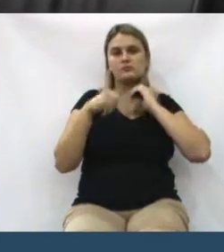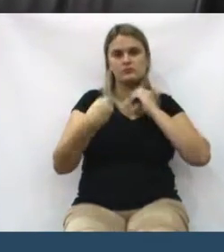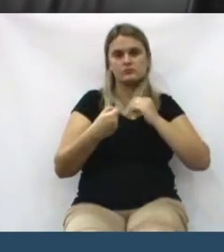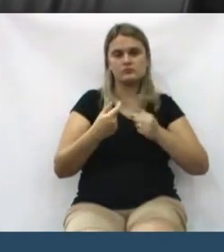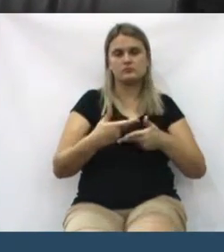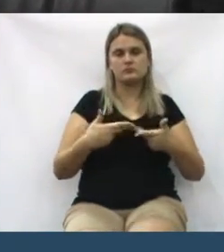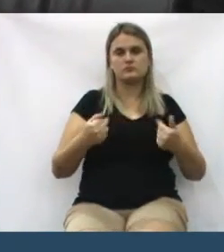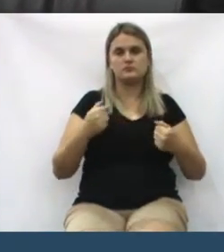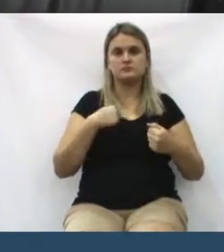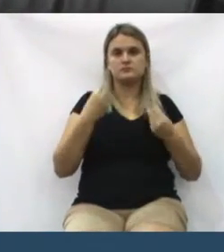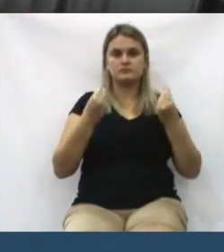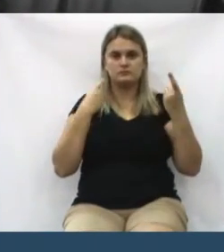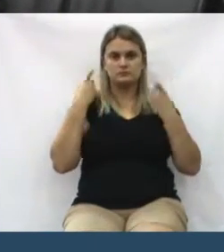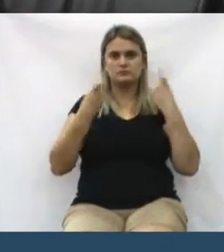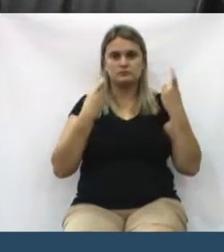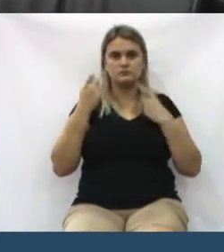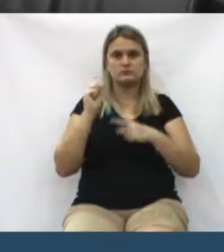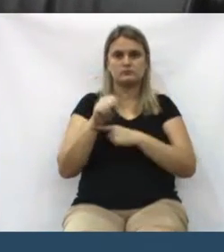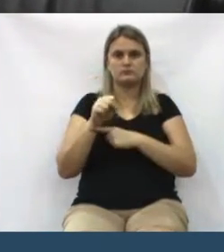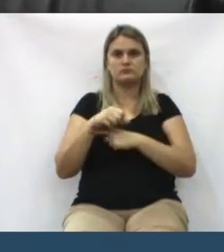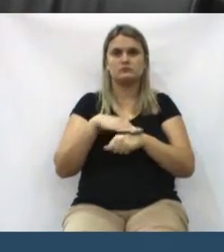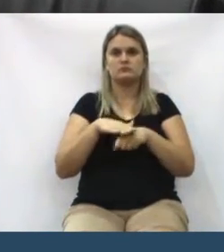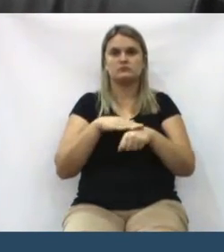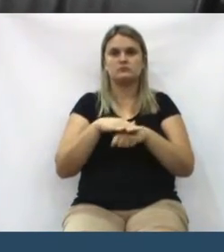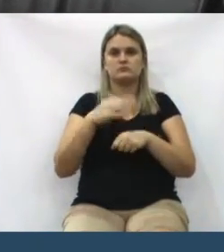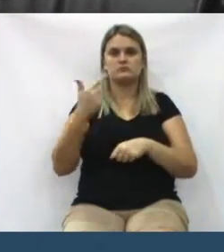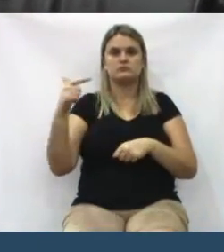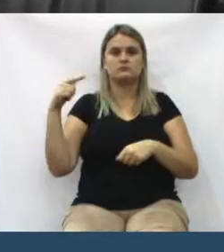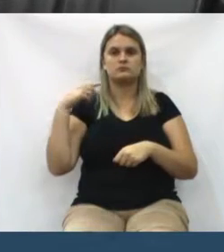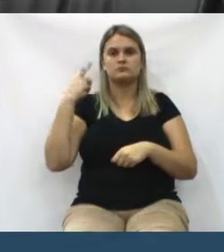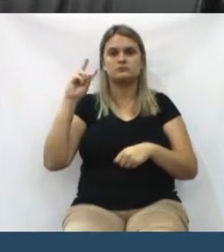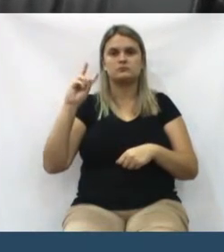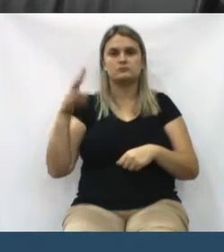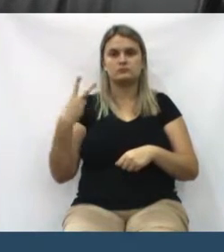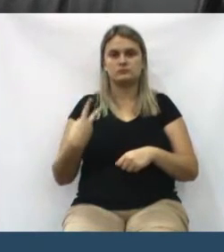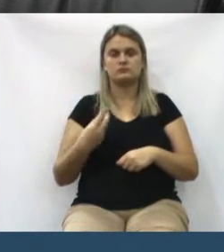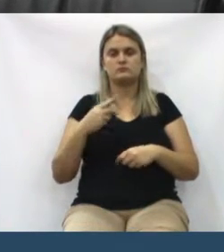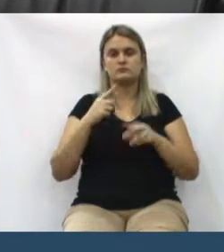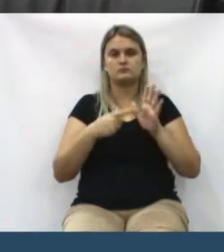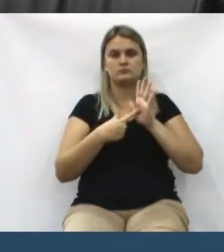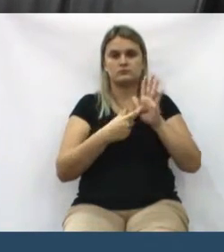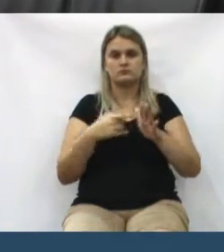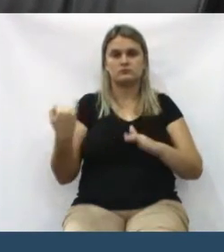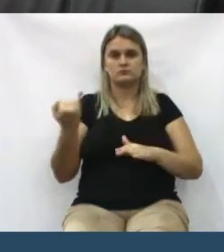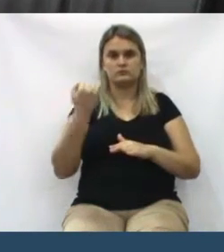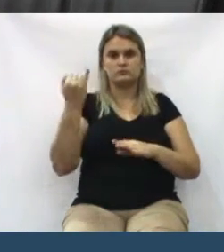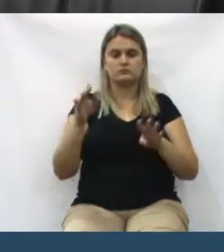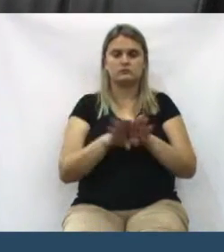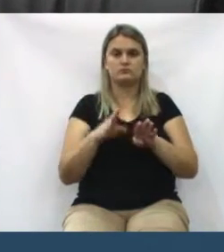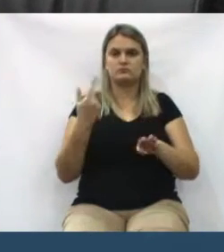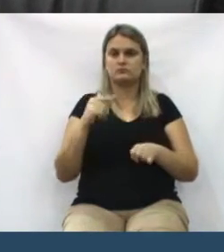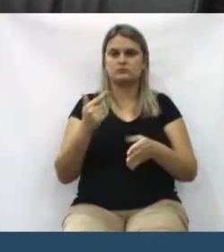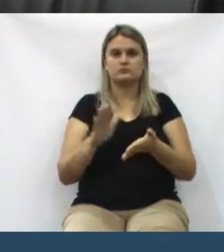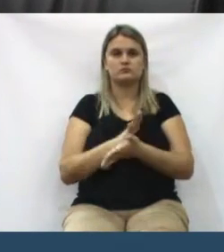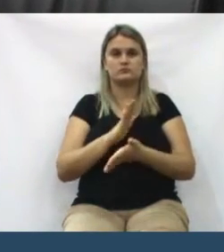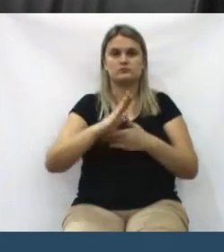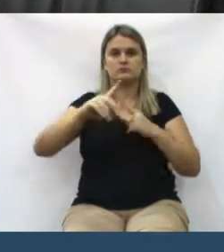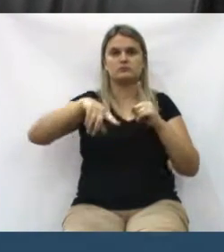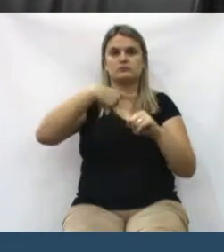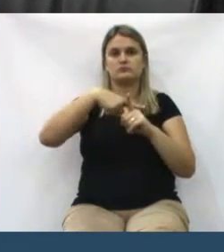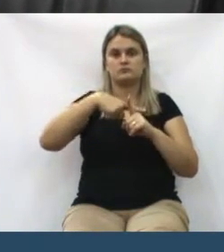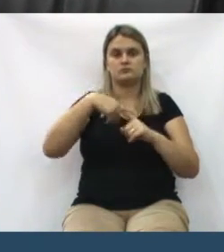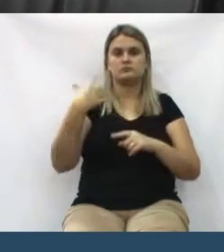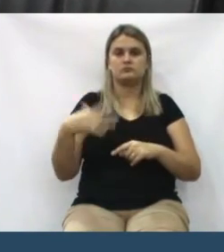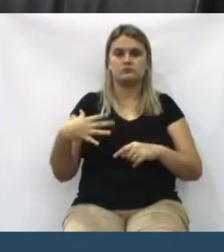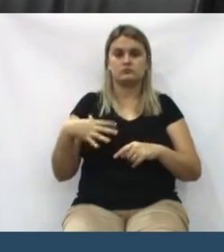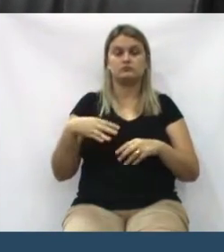Então, me preocupei sim, mas conversando com outros vereadores, me explicaram a importância e também que não teriam um custo elevado. Ainda